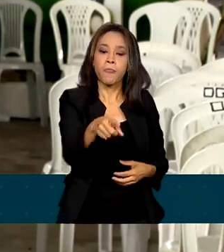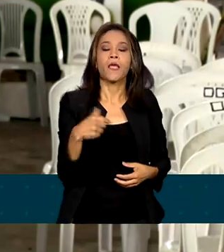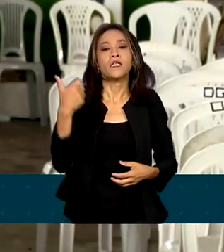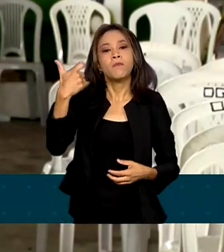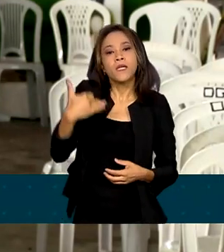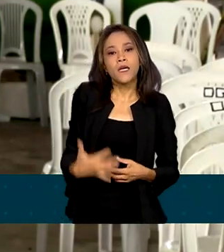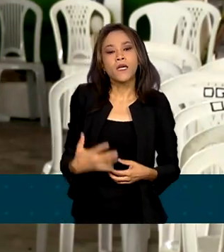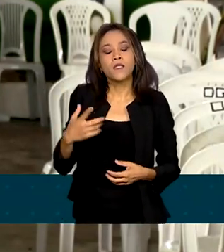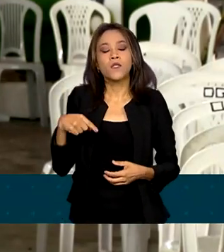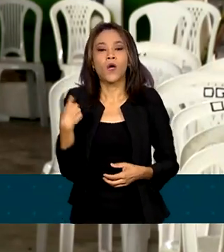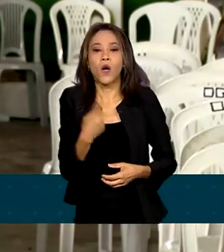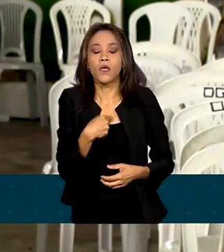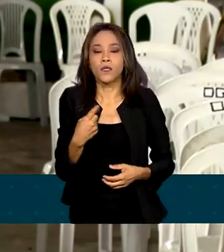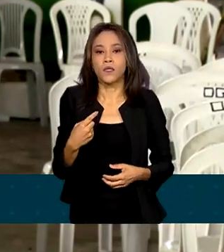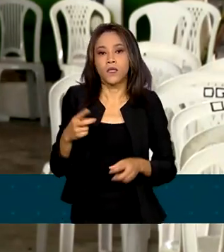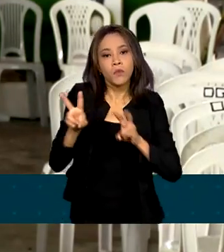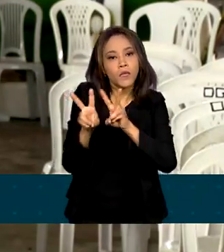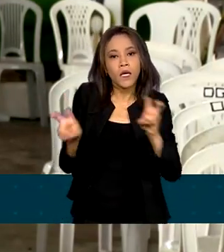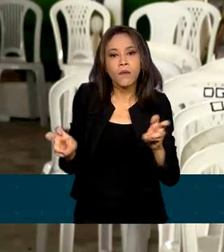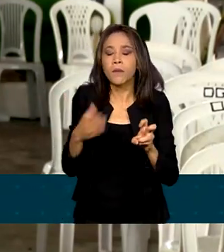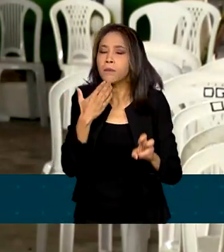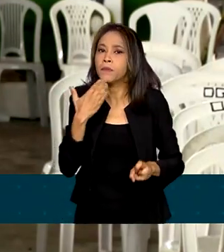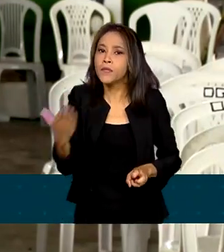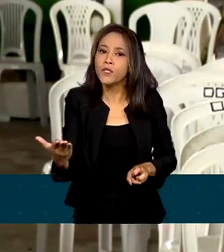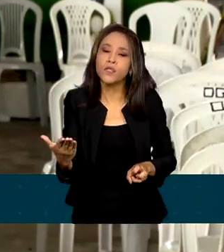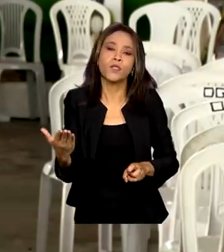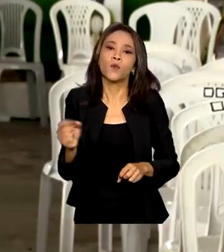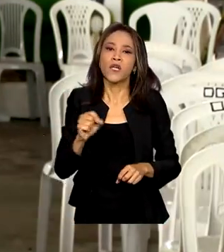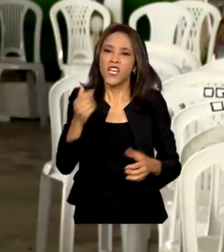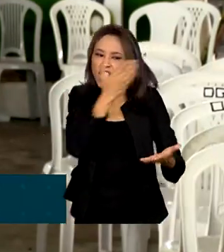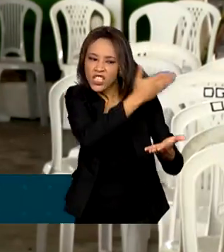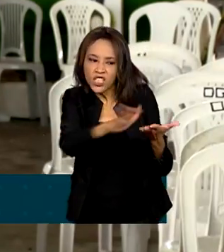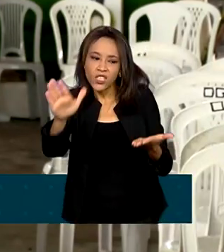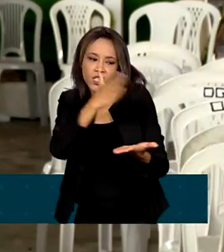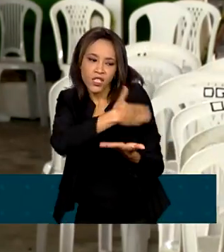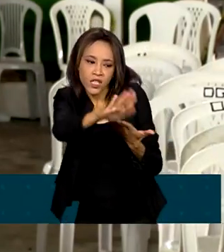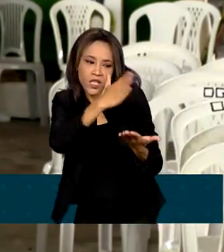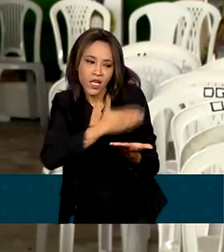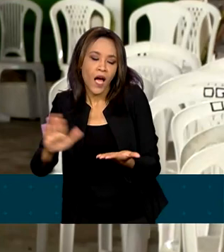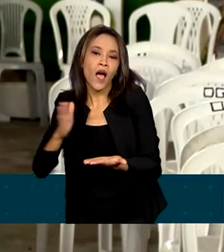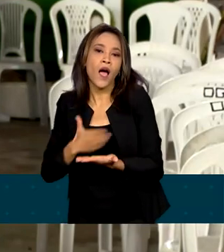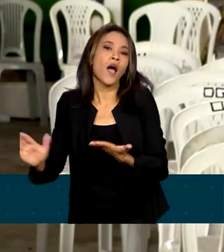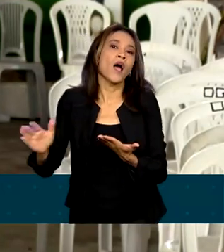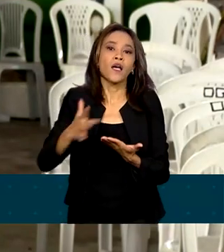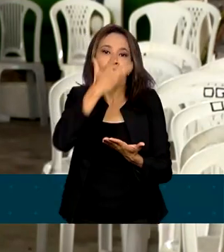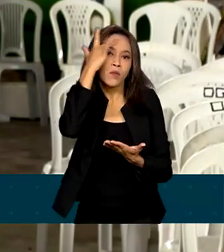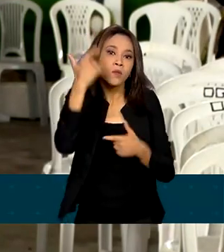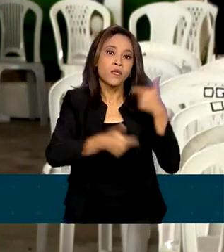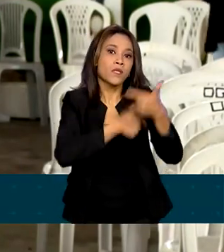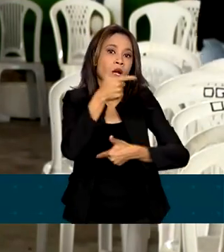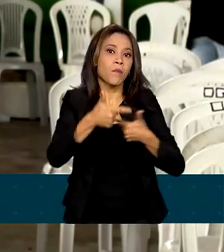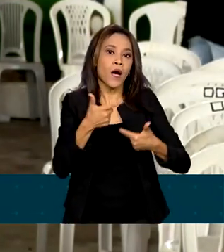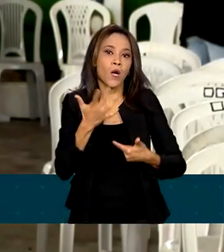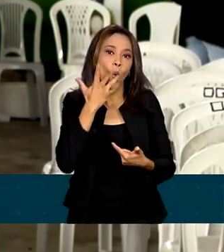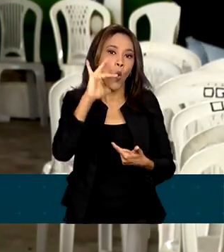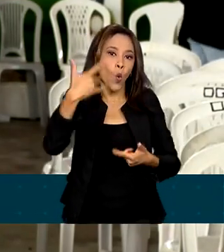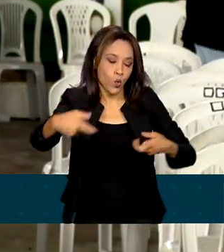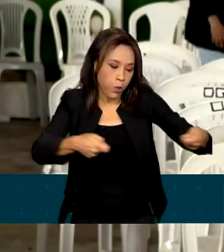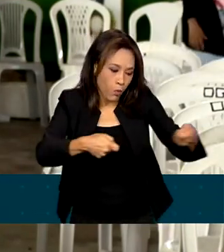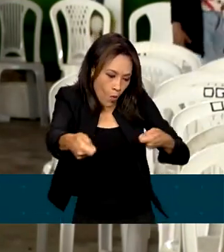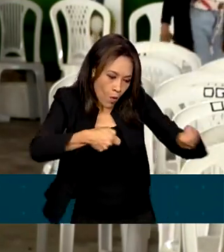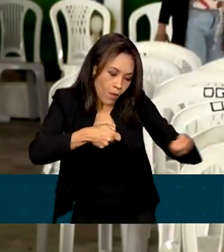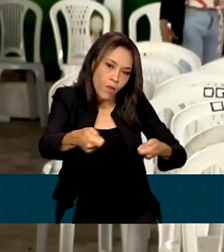pedir imediatamente a conclusão de retirada do garimpeiro da terra indígena Yanomami. A gente está pedindo também que